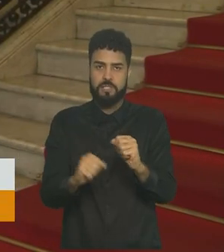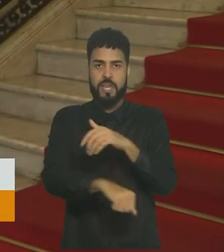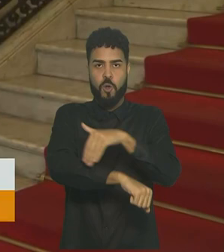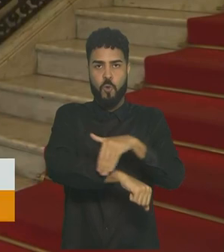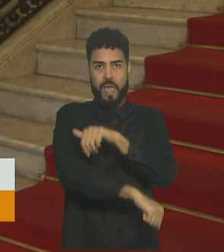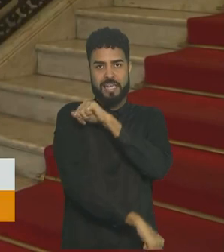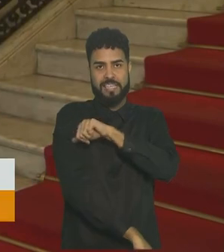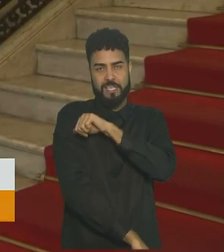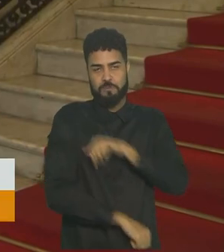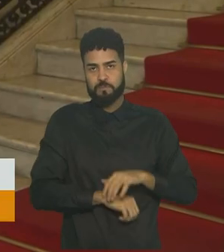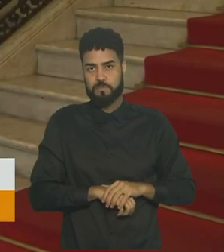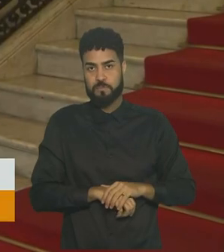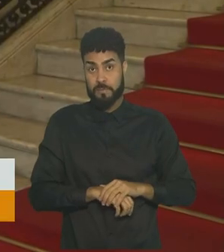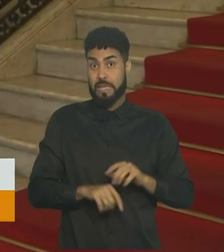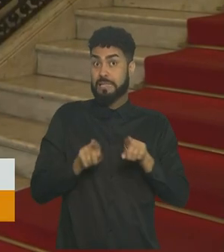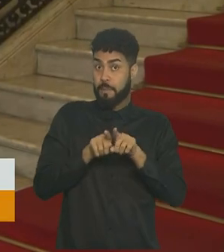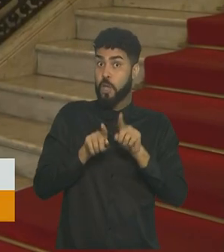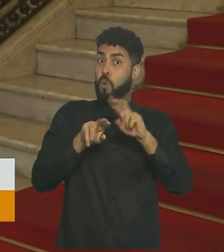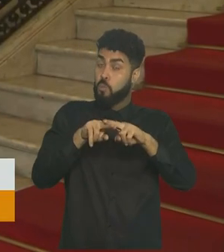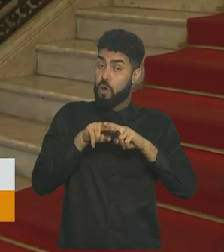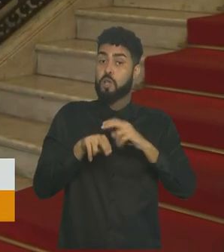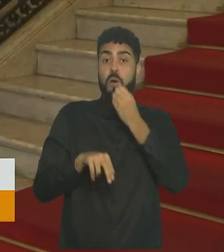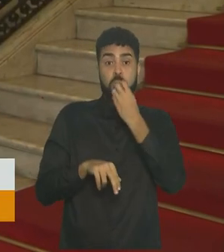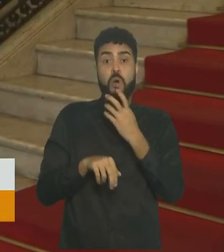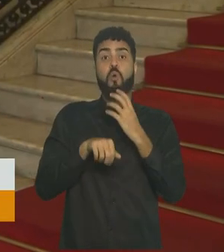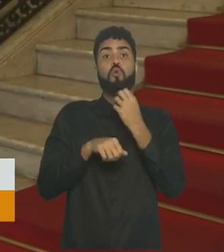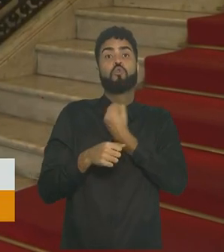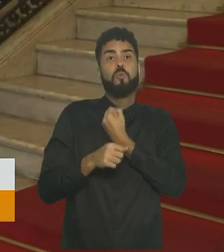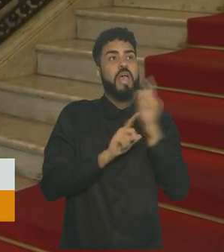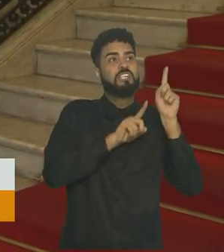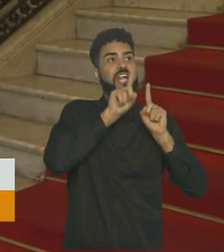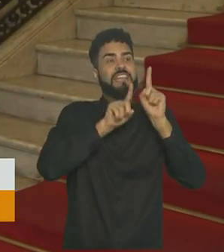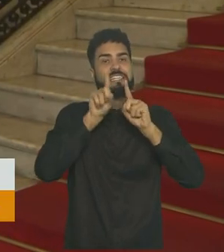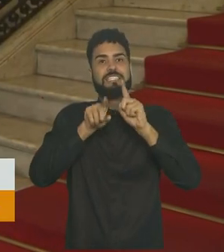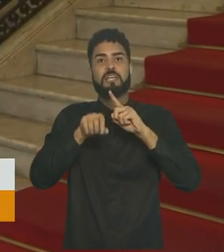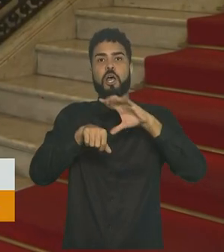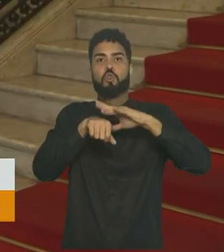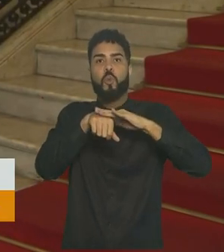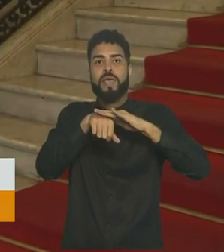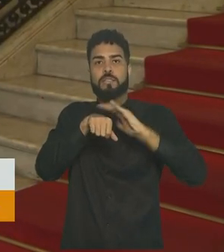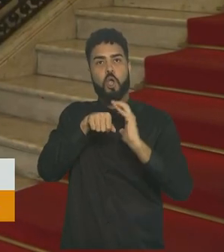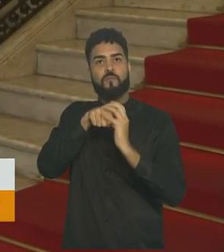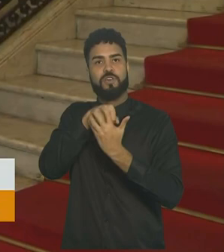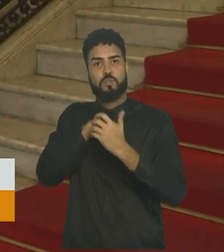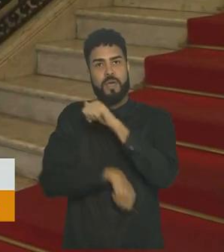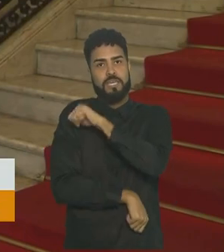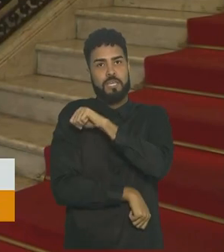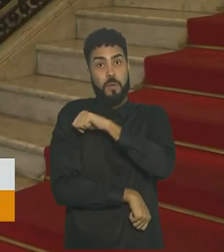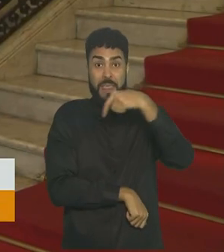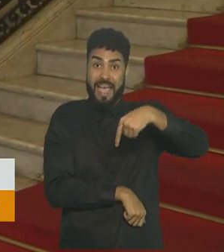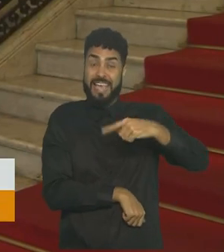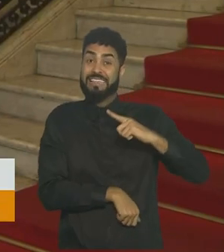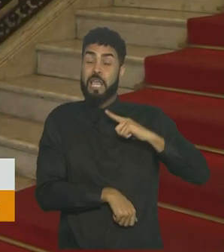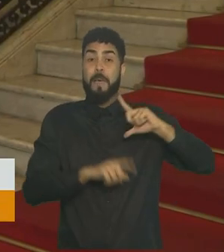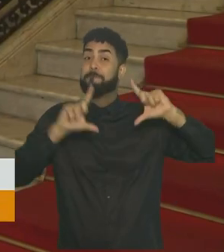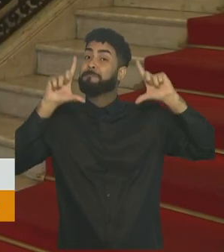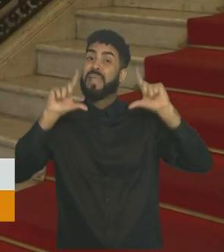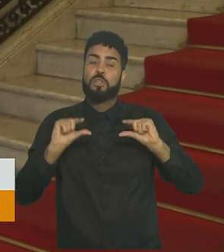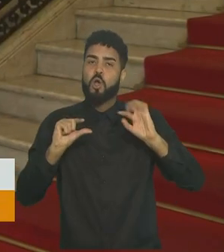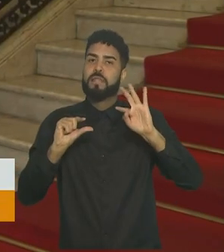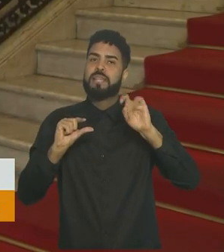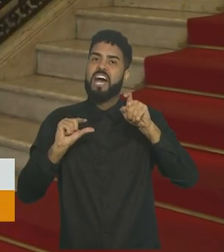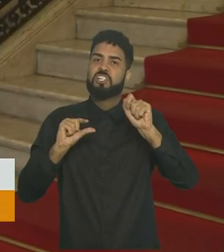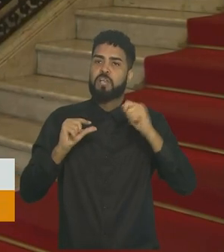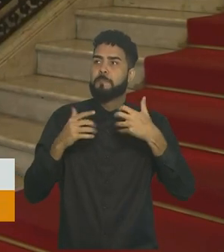Janeiro. Isso também acontece devido aos bons números da Covid-19 aqui no Rio de Janeiro. O Rio apresenta a menor taxa de